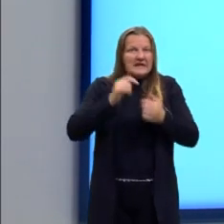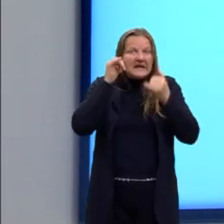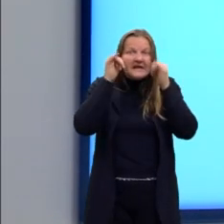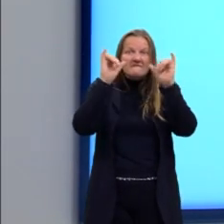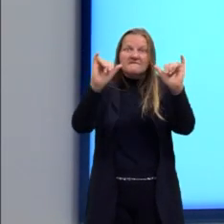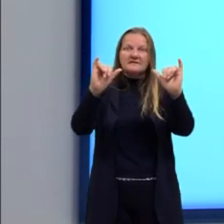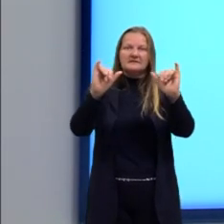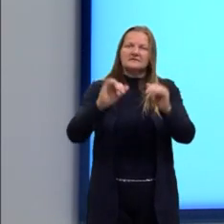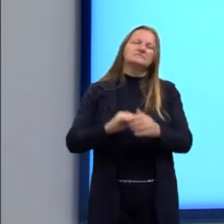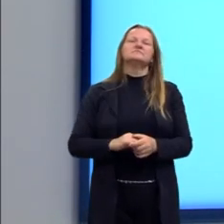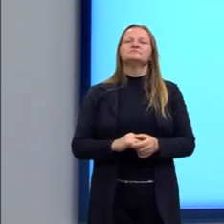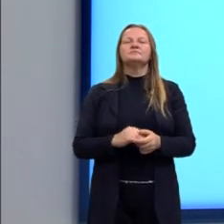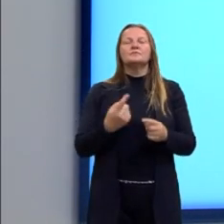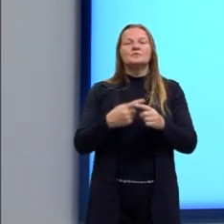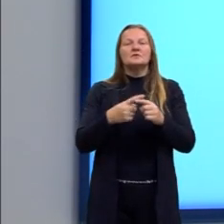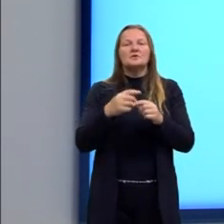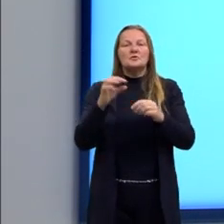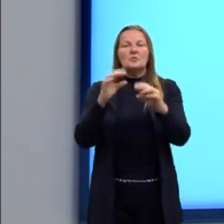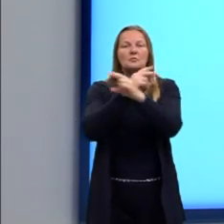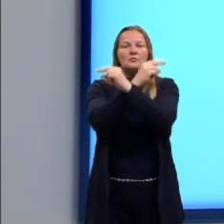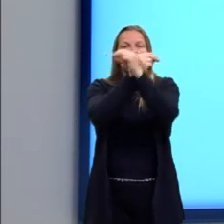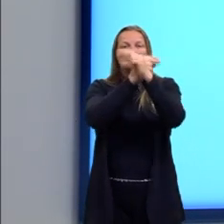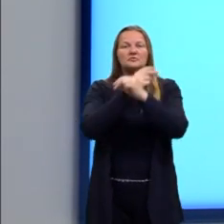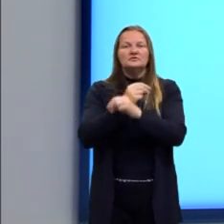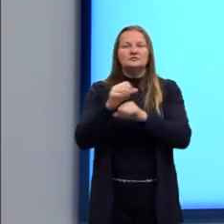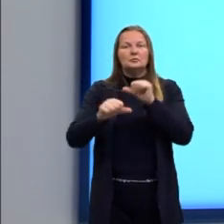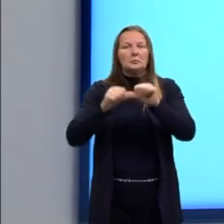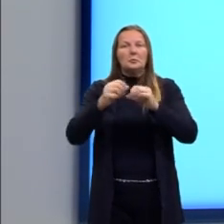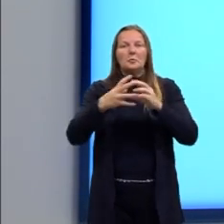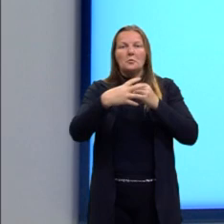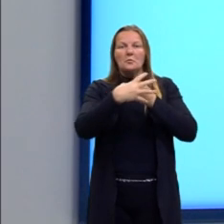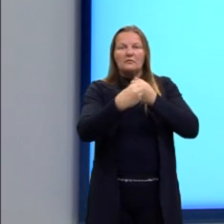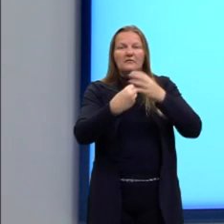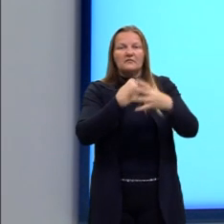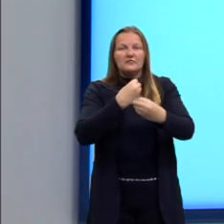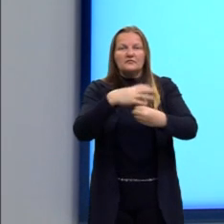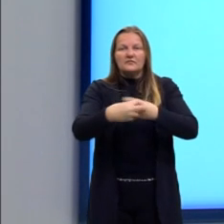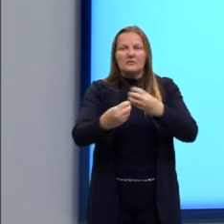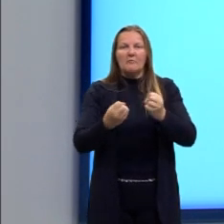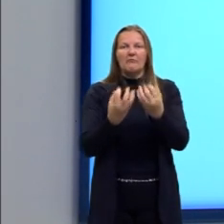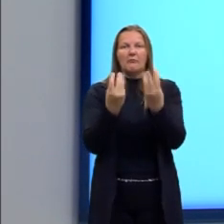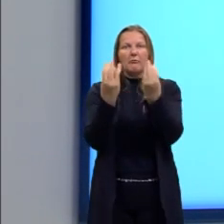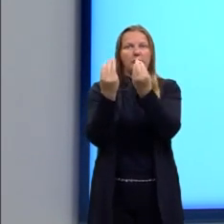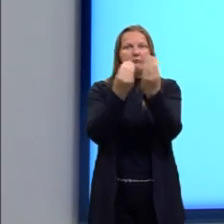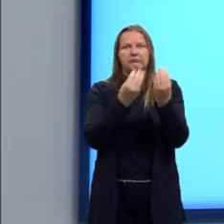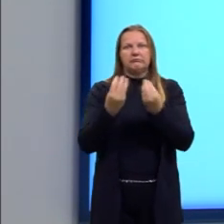ter a proliferação, né? Ajudar na proliferação do mosquito.